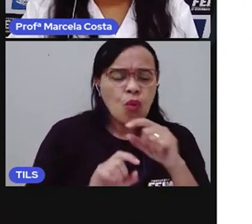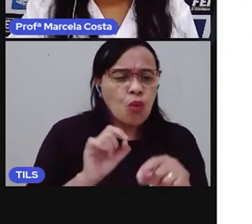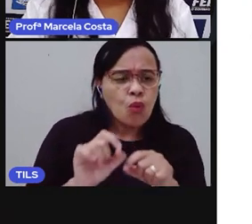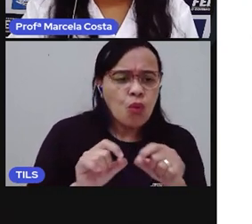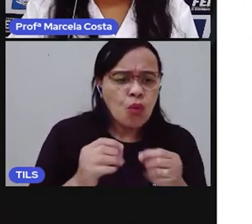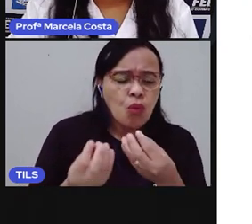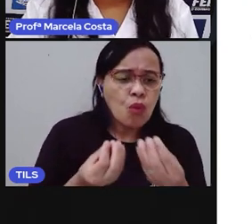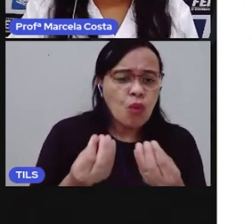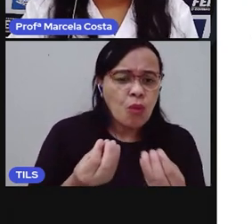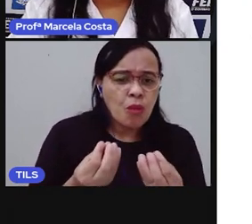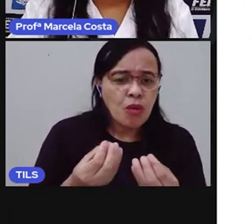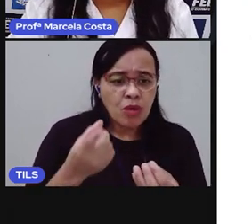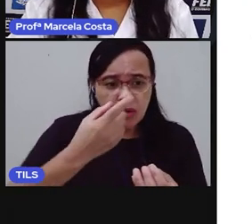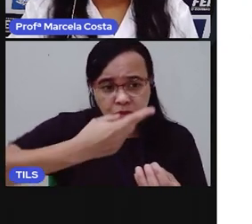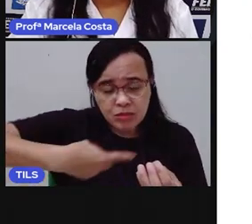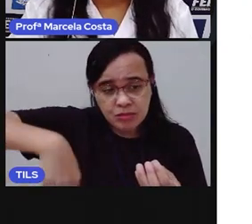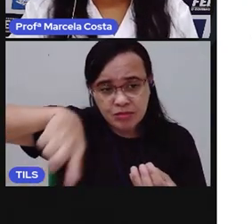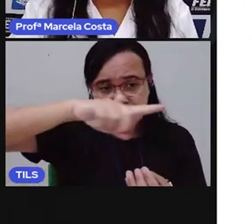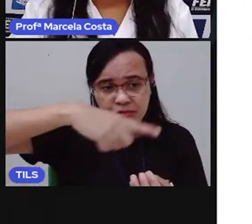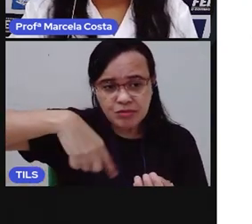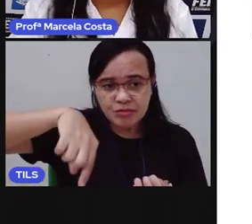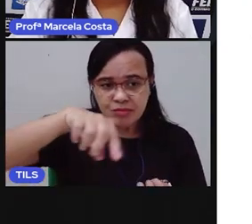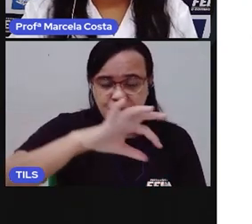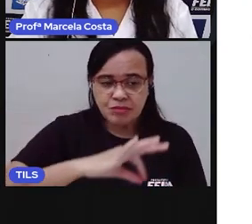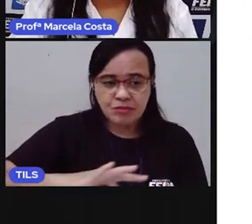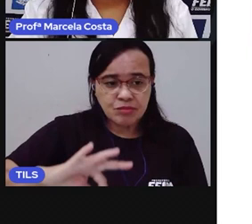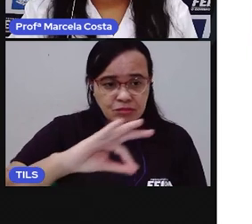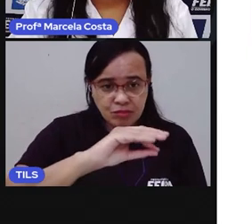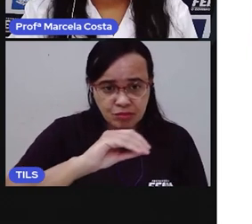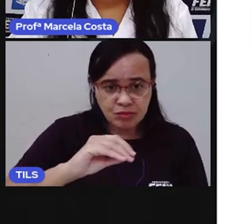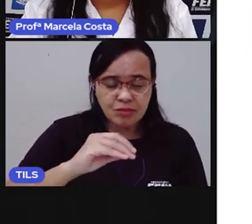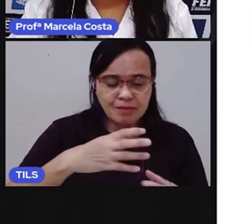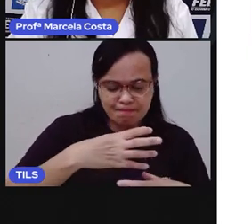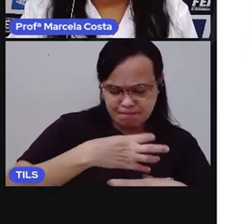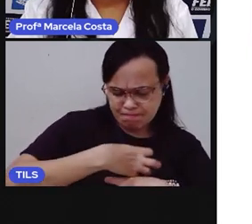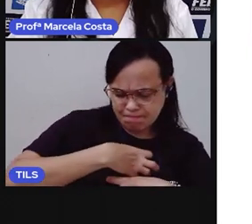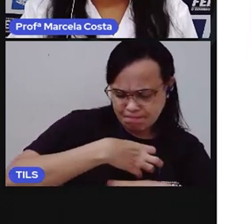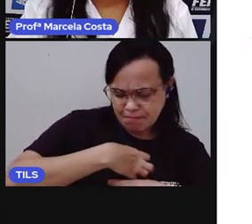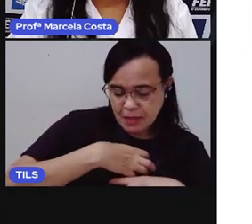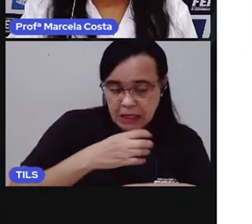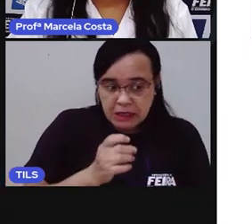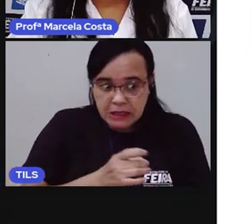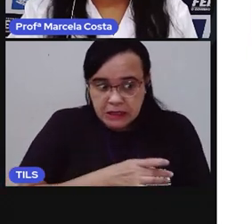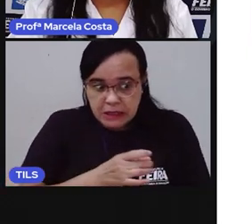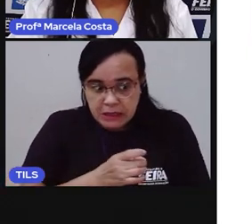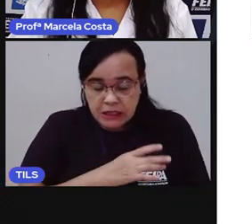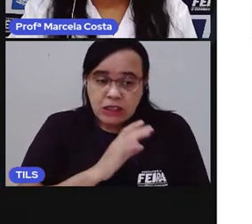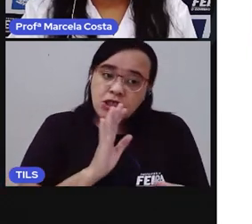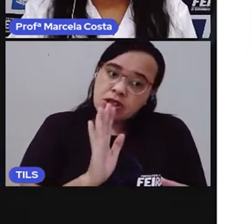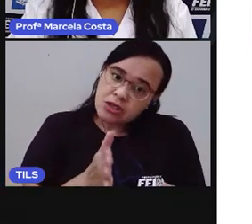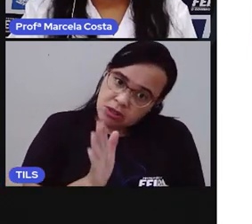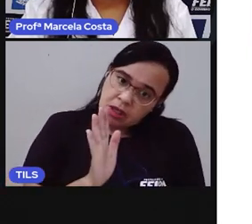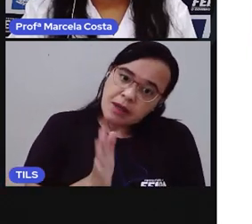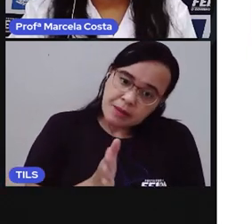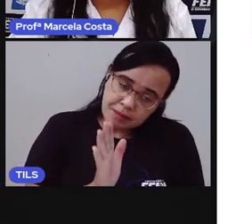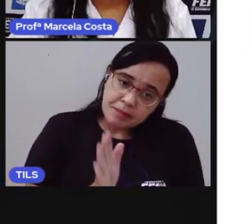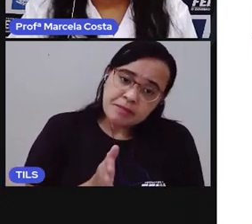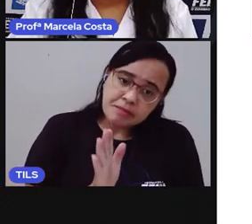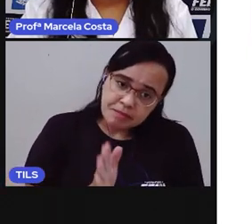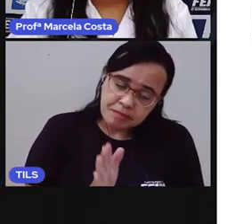Todos nós já sentimos medo. Você já deve ter sentido.